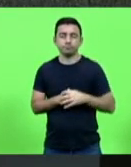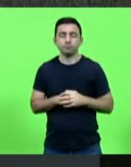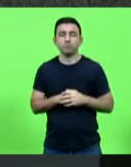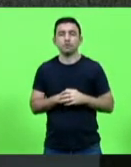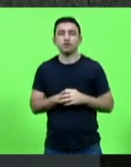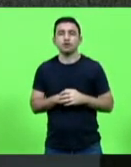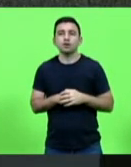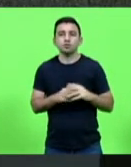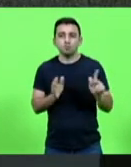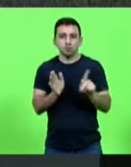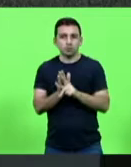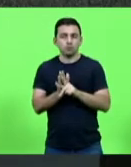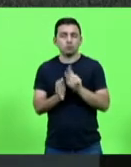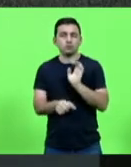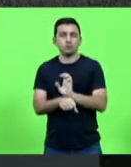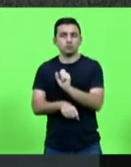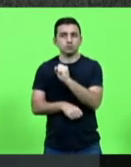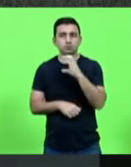estado de Santa Catarina.